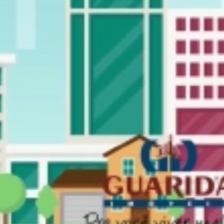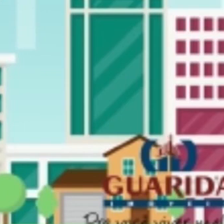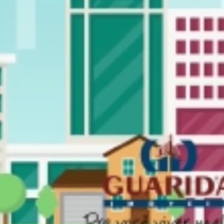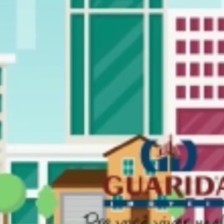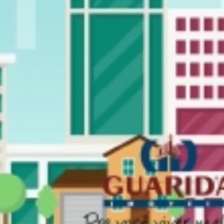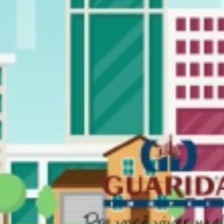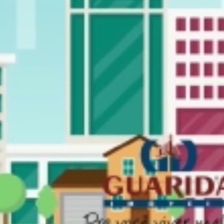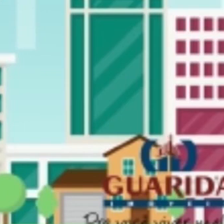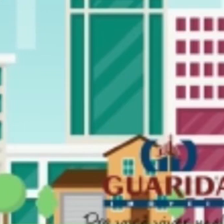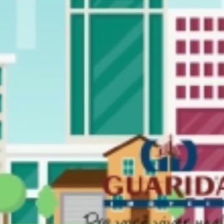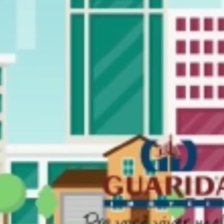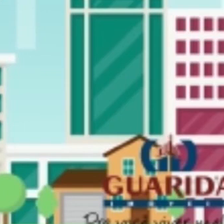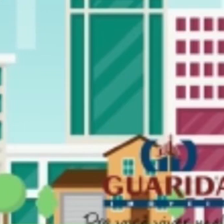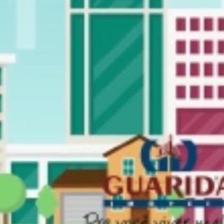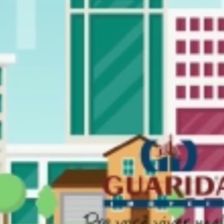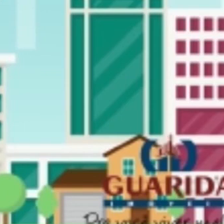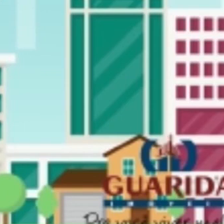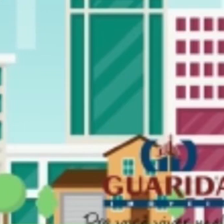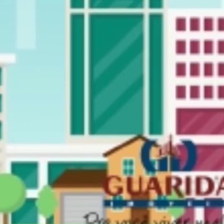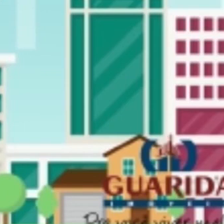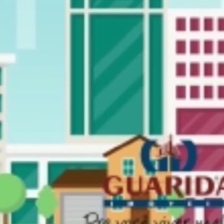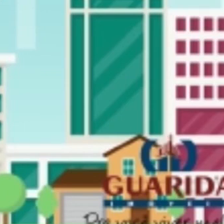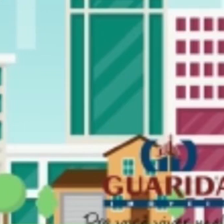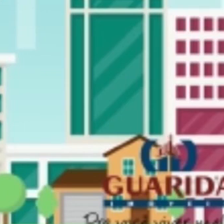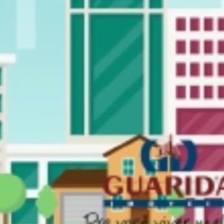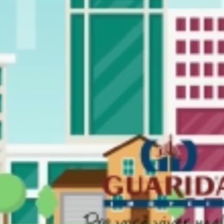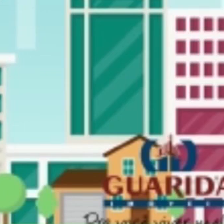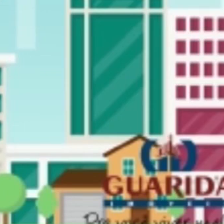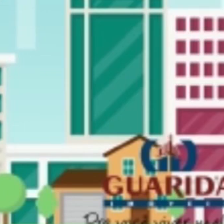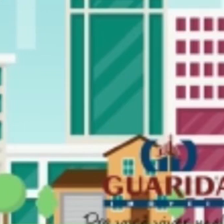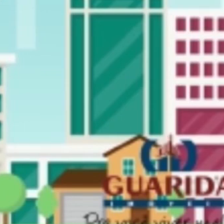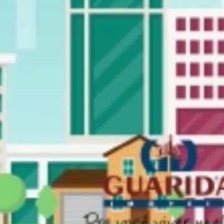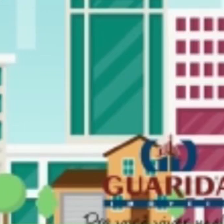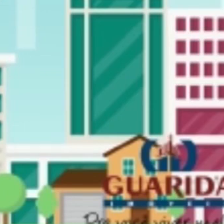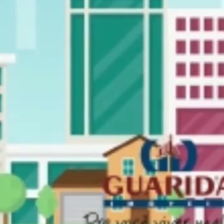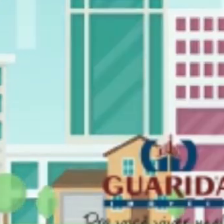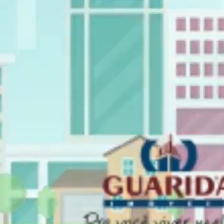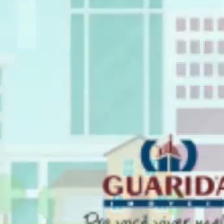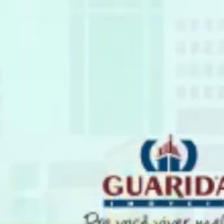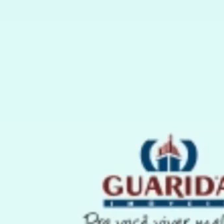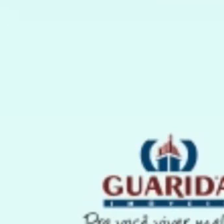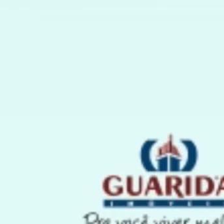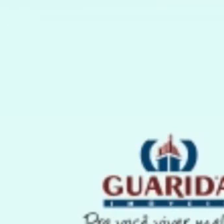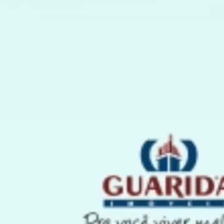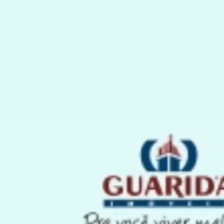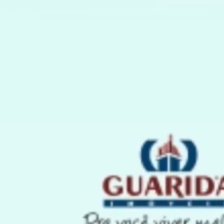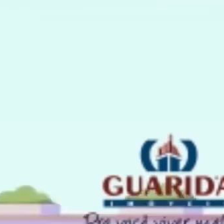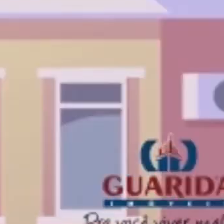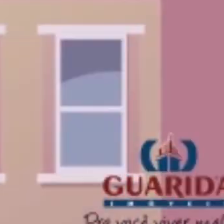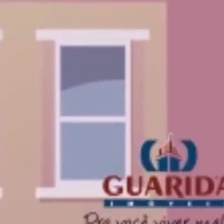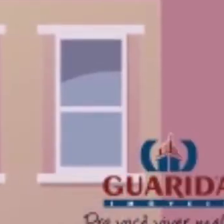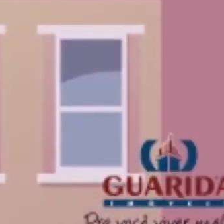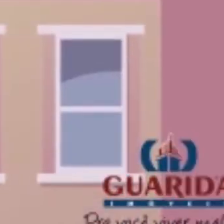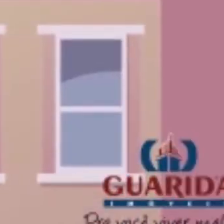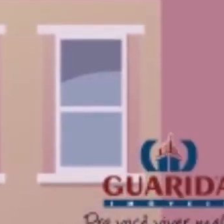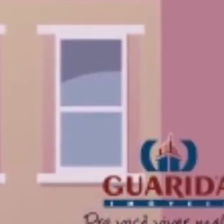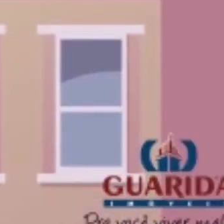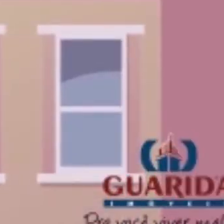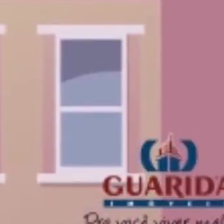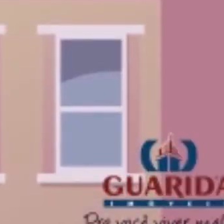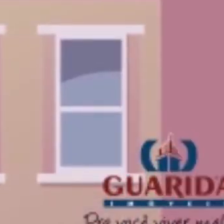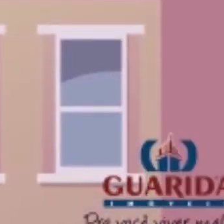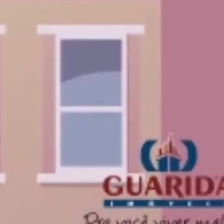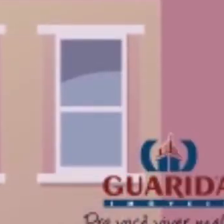Prontinhos Para receber Financiamento bancário Nosso time Está pronto Para lhe dar Aquele suporte especial Apresentando um imóvel Que se encaixa